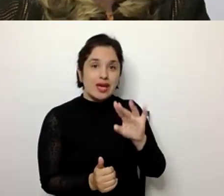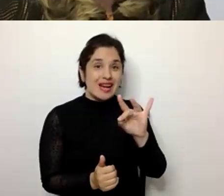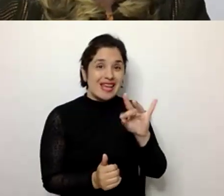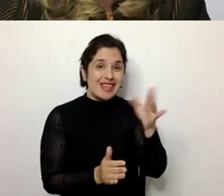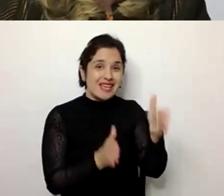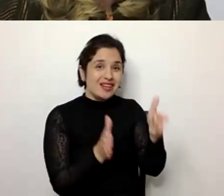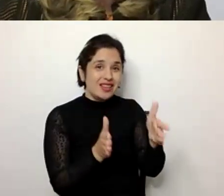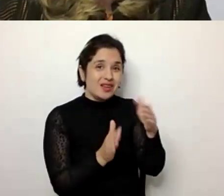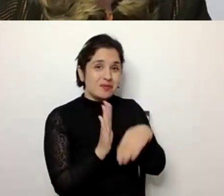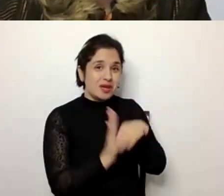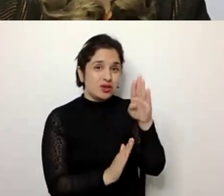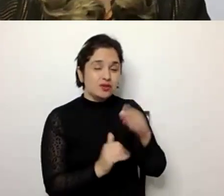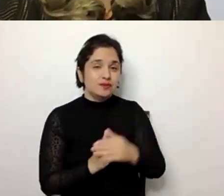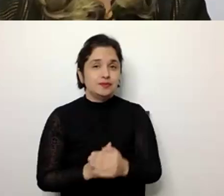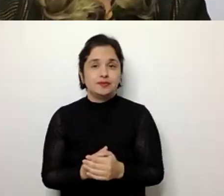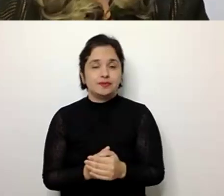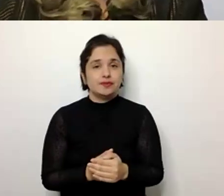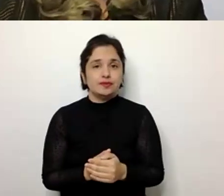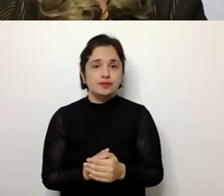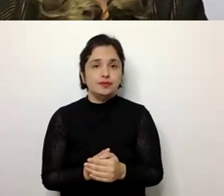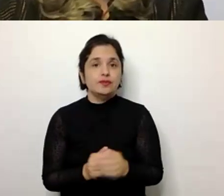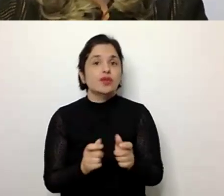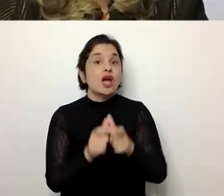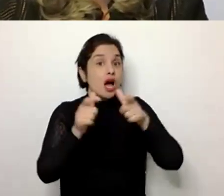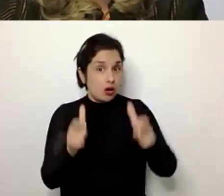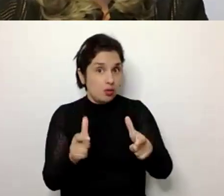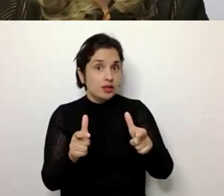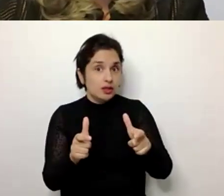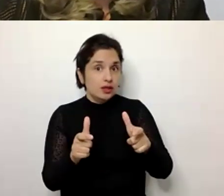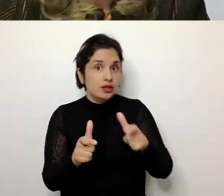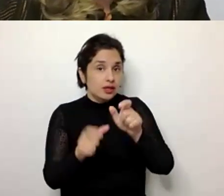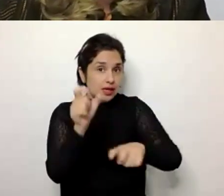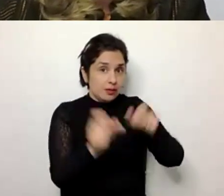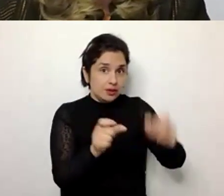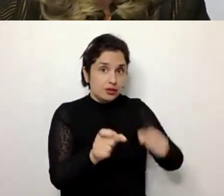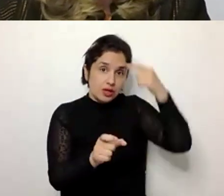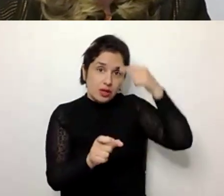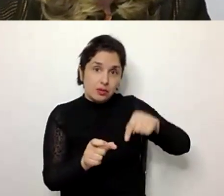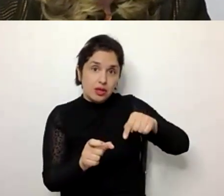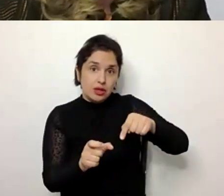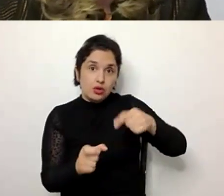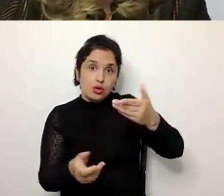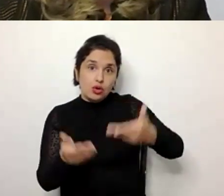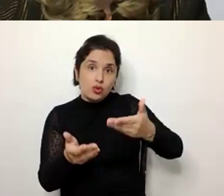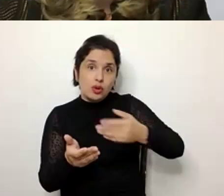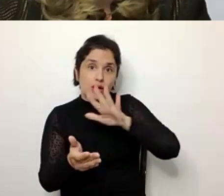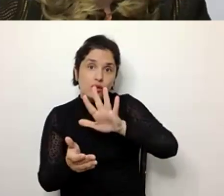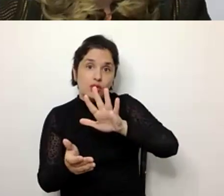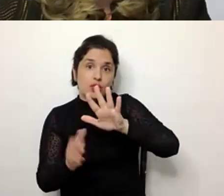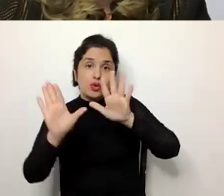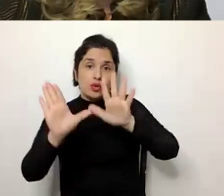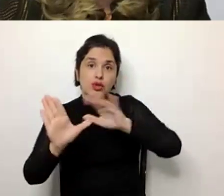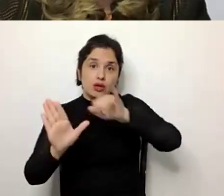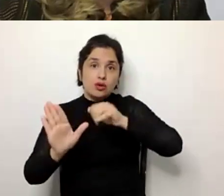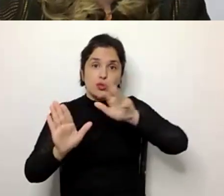de maior edade, já, aumenta a população, e, de fato, em comparação, há um 10,9% neste